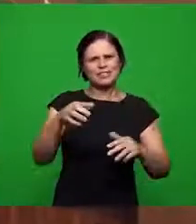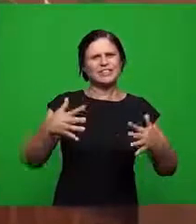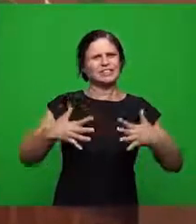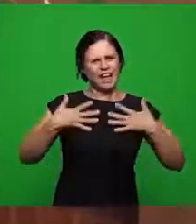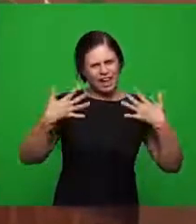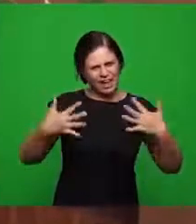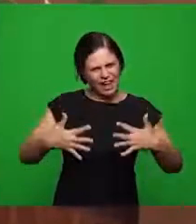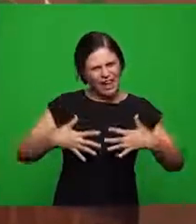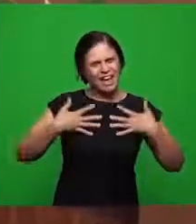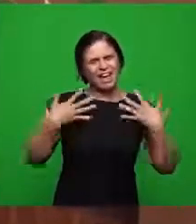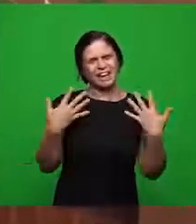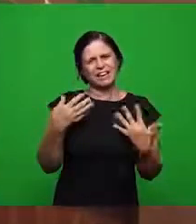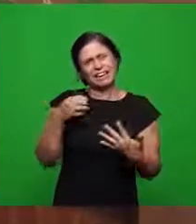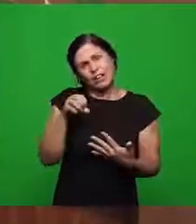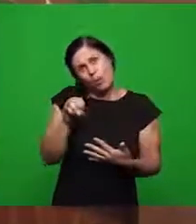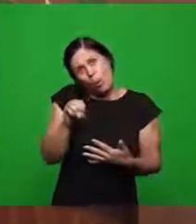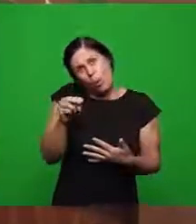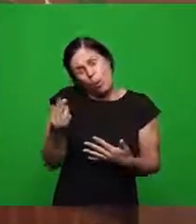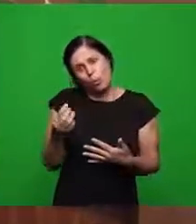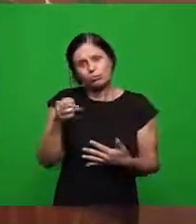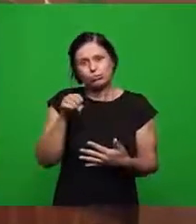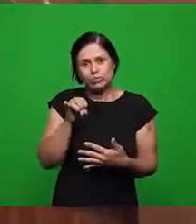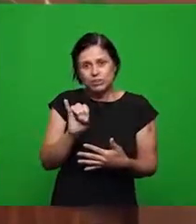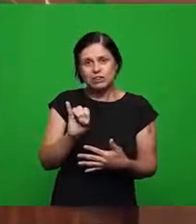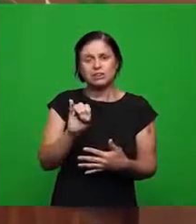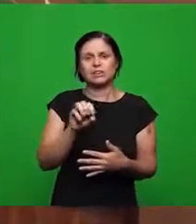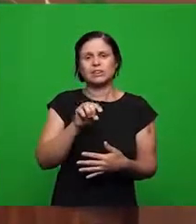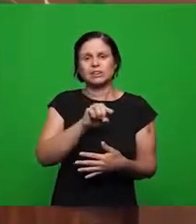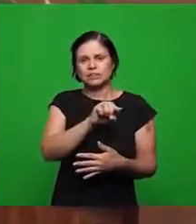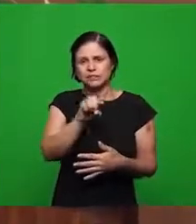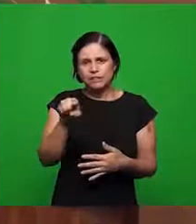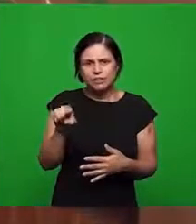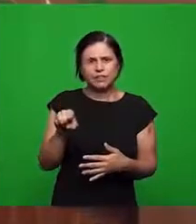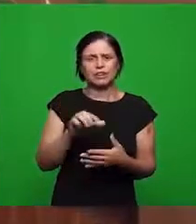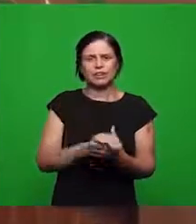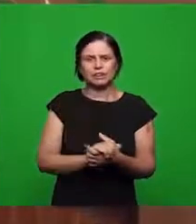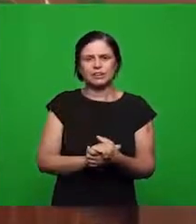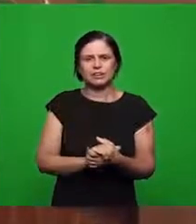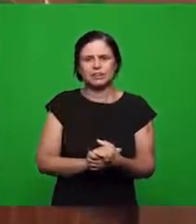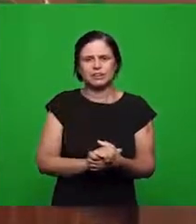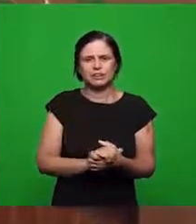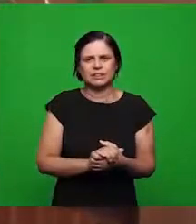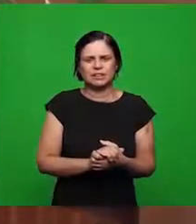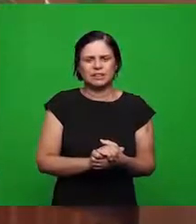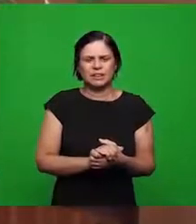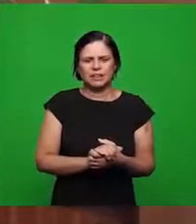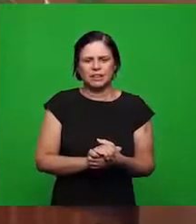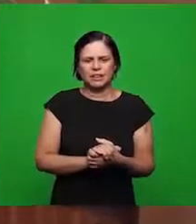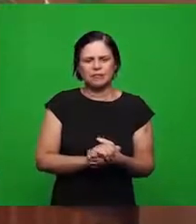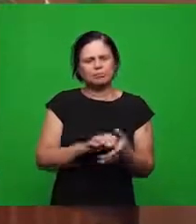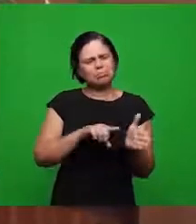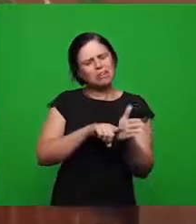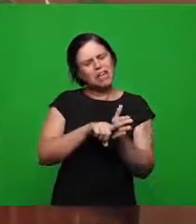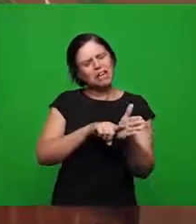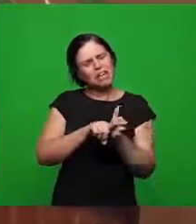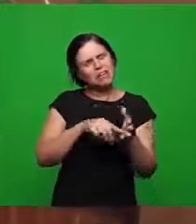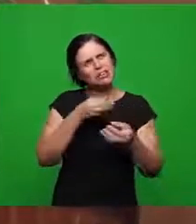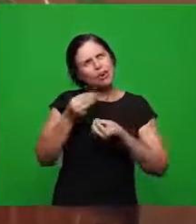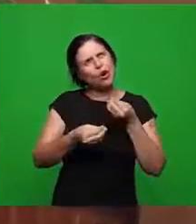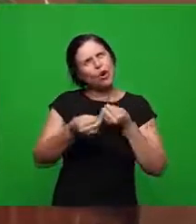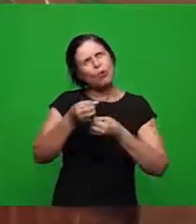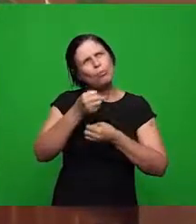se por algum motivo de tudo aquilo que aconteceu durante este ano